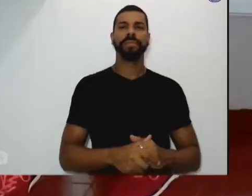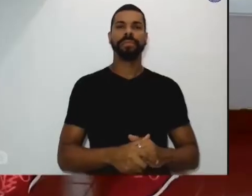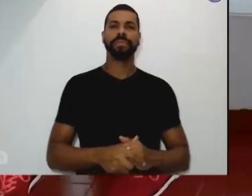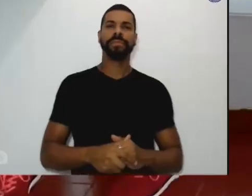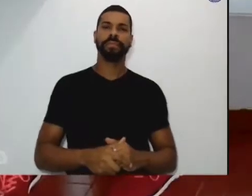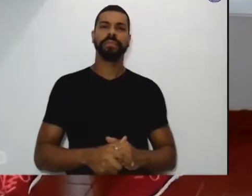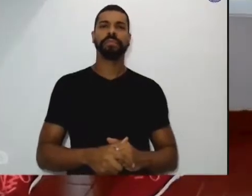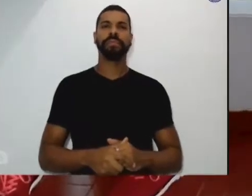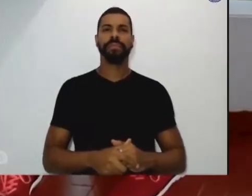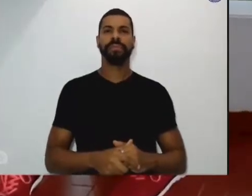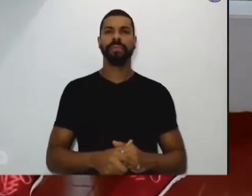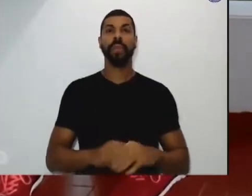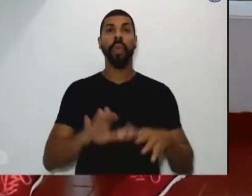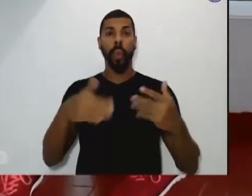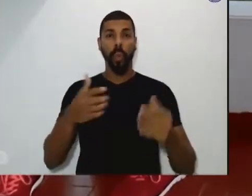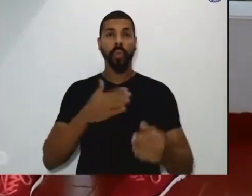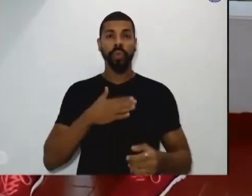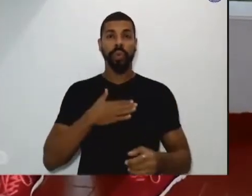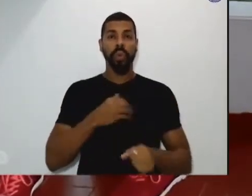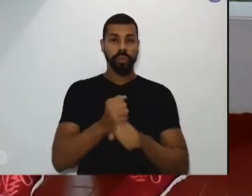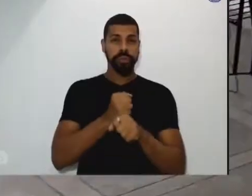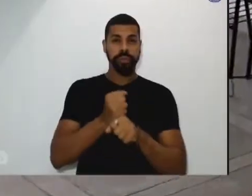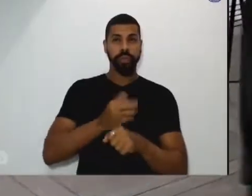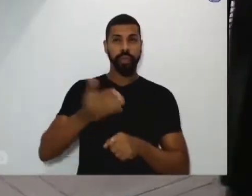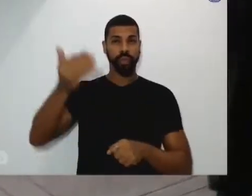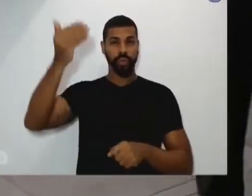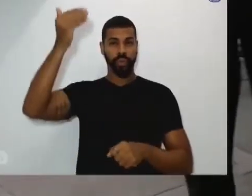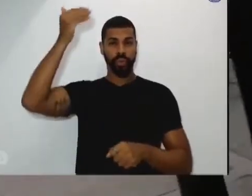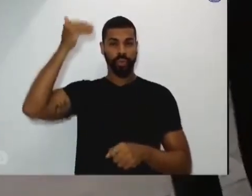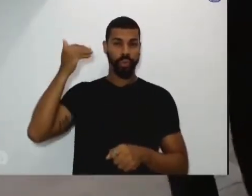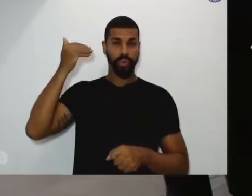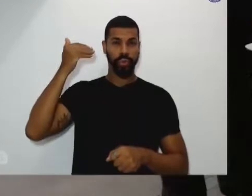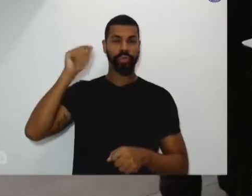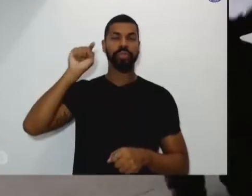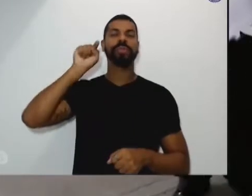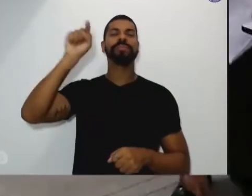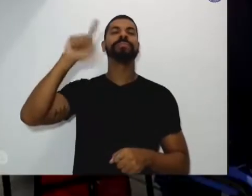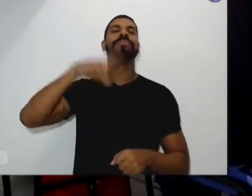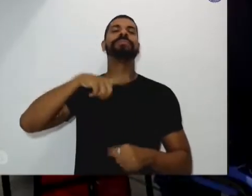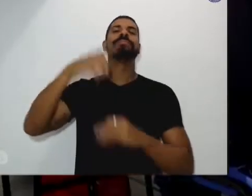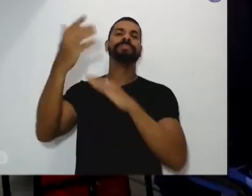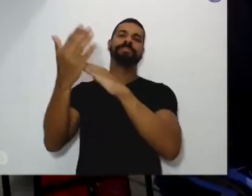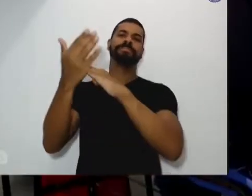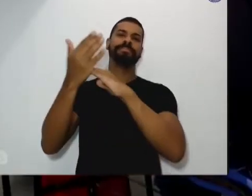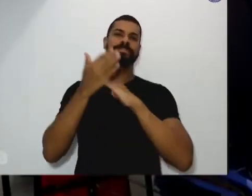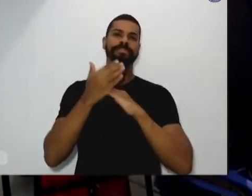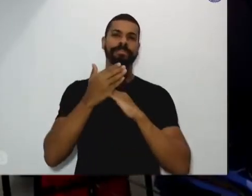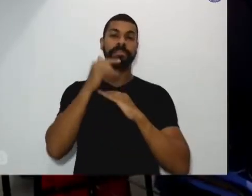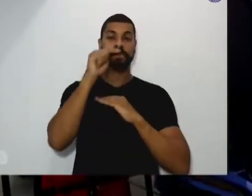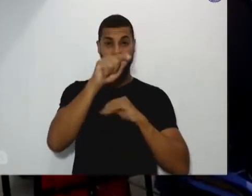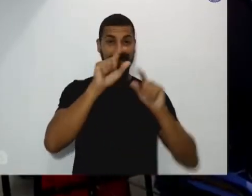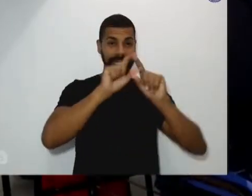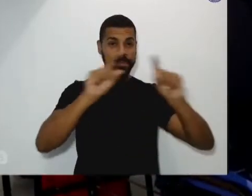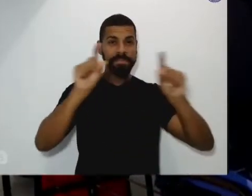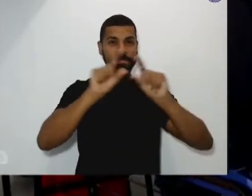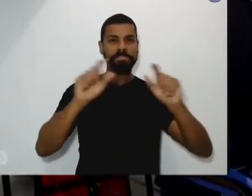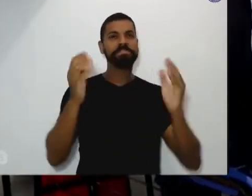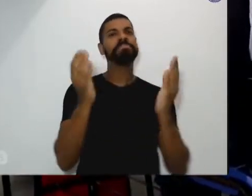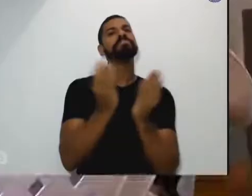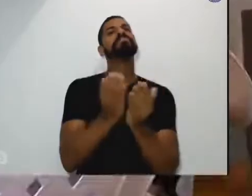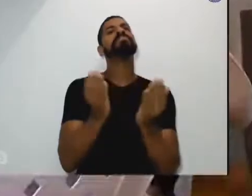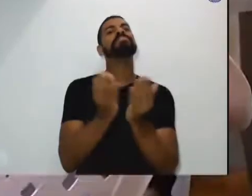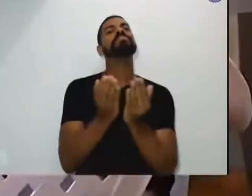Quando eu fui estrangeiro, tome e acolheste. Esse trecho do Evangelho nos ensina como o acolhimento não se limita a